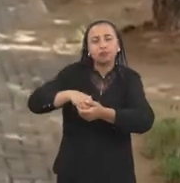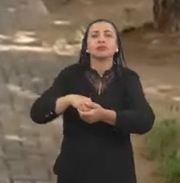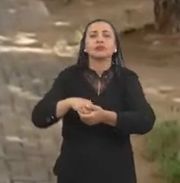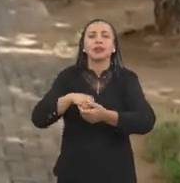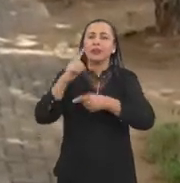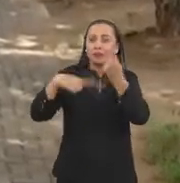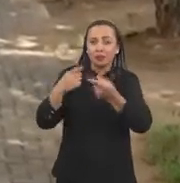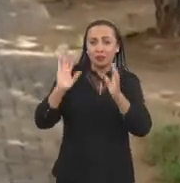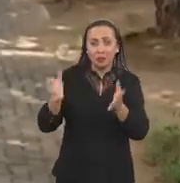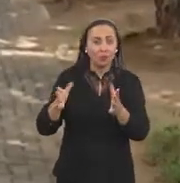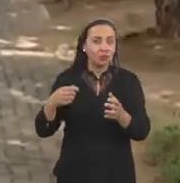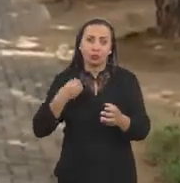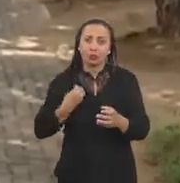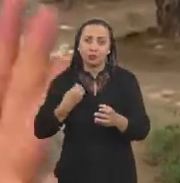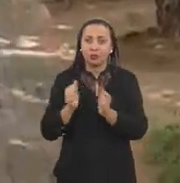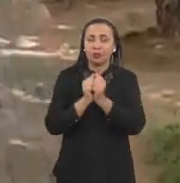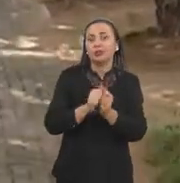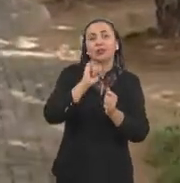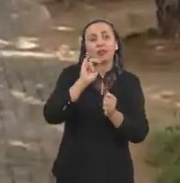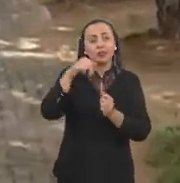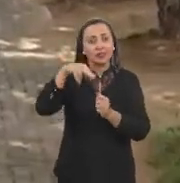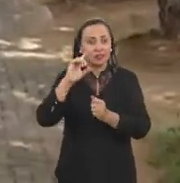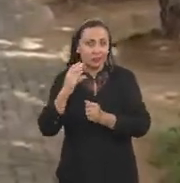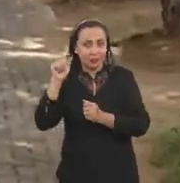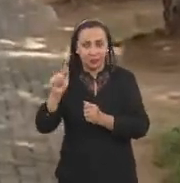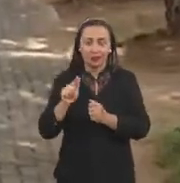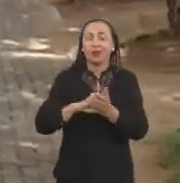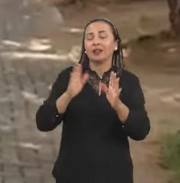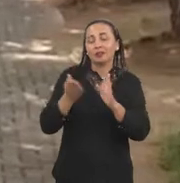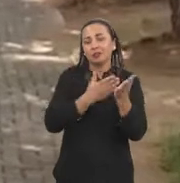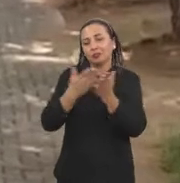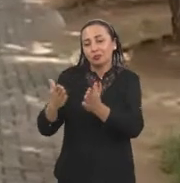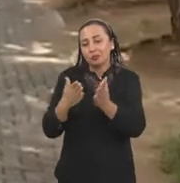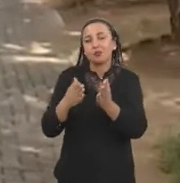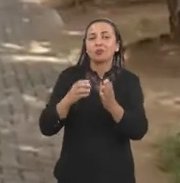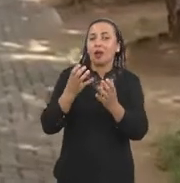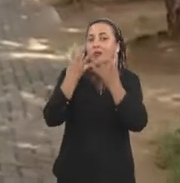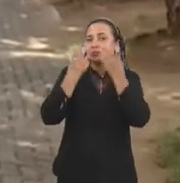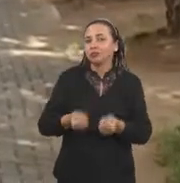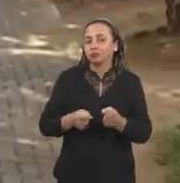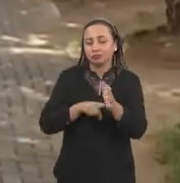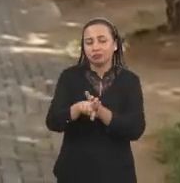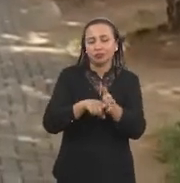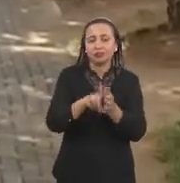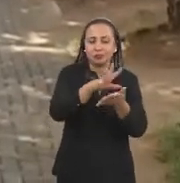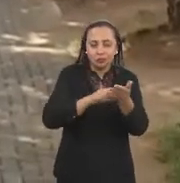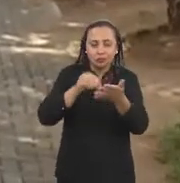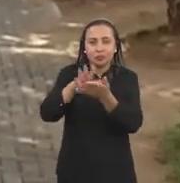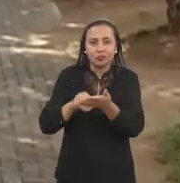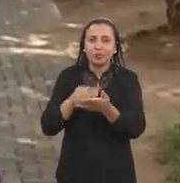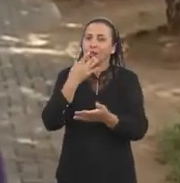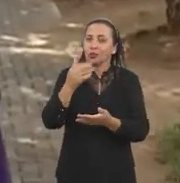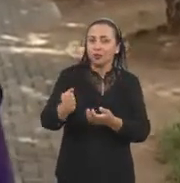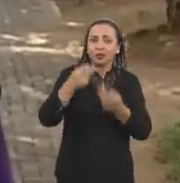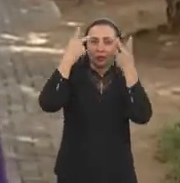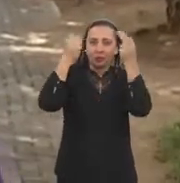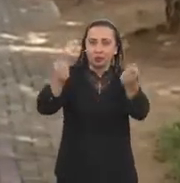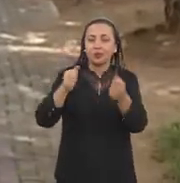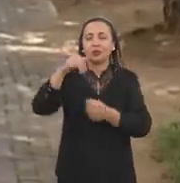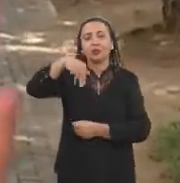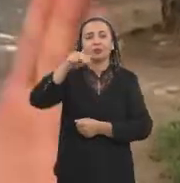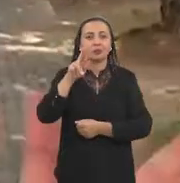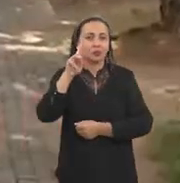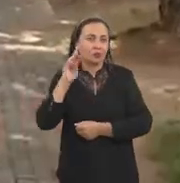percebido ainda quando estava vinculado ao IFRN, durante o processamento de bebidas alcoólicas, junto ao professor Emanuel Oliveira.